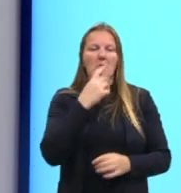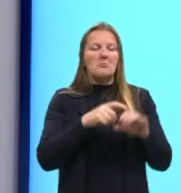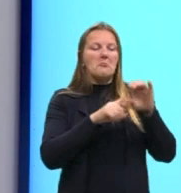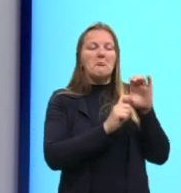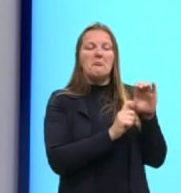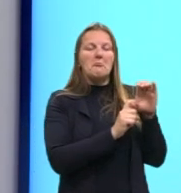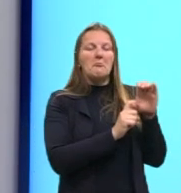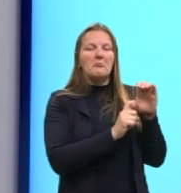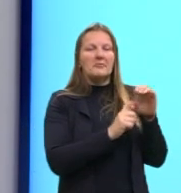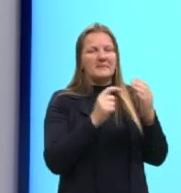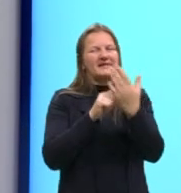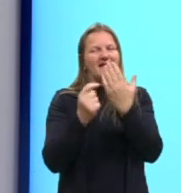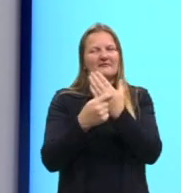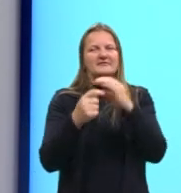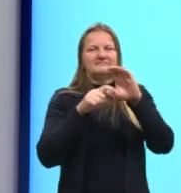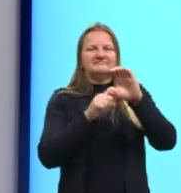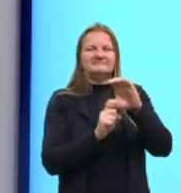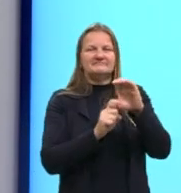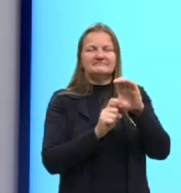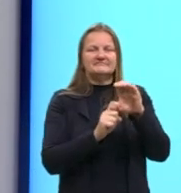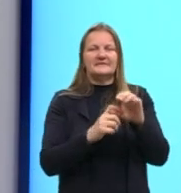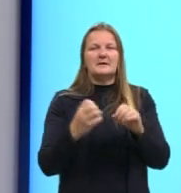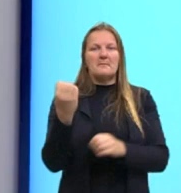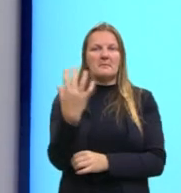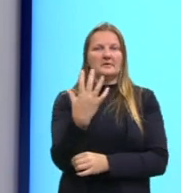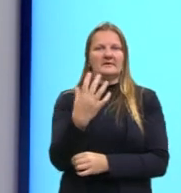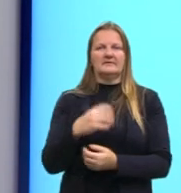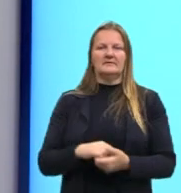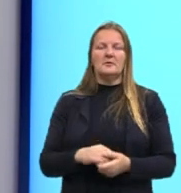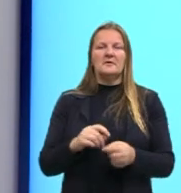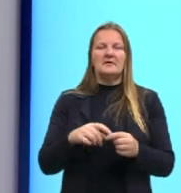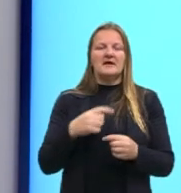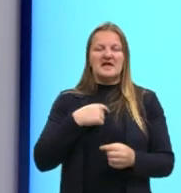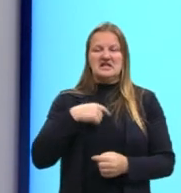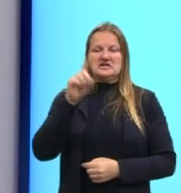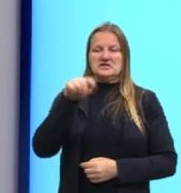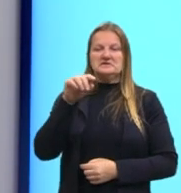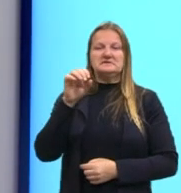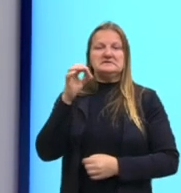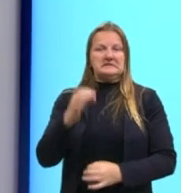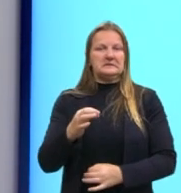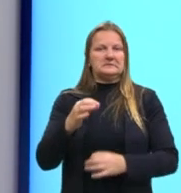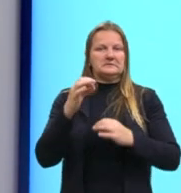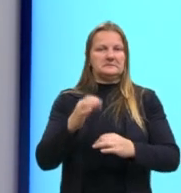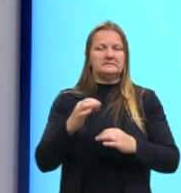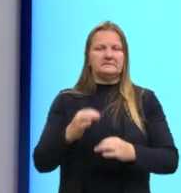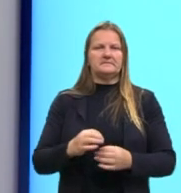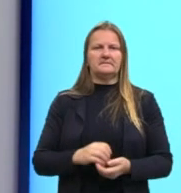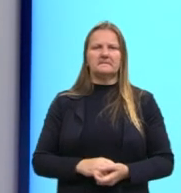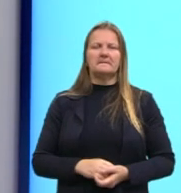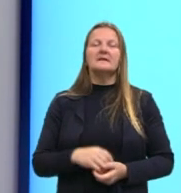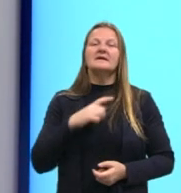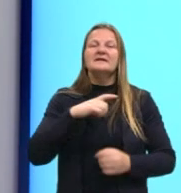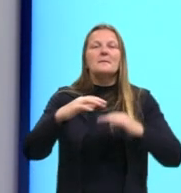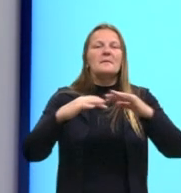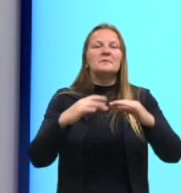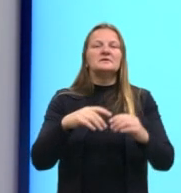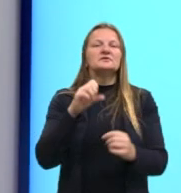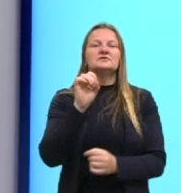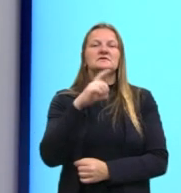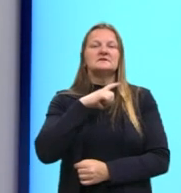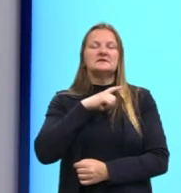poderia me segurar na modernidade. Isso é o certo. Por isso nós vemos movimentos. Não, existem... Só existem